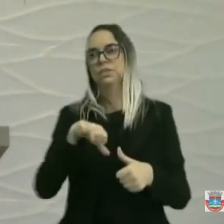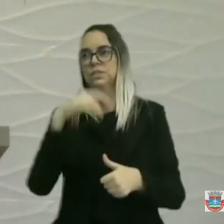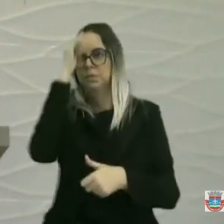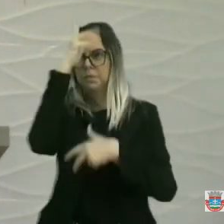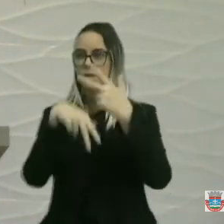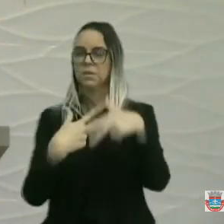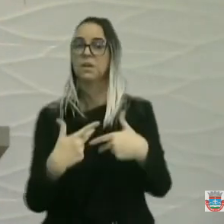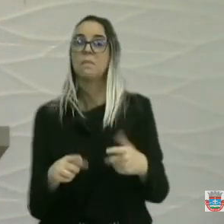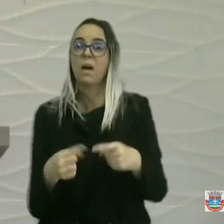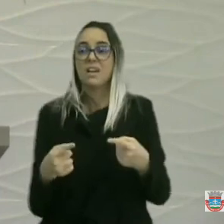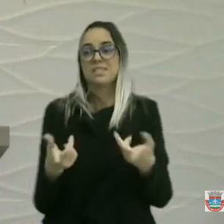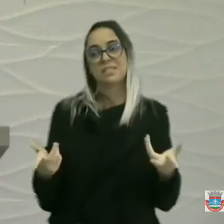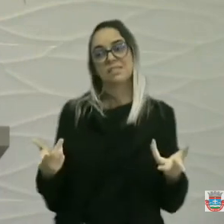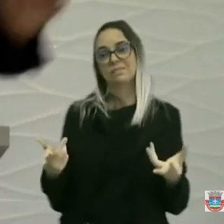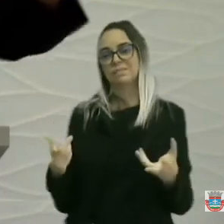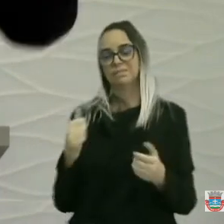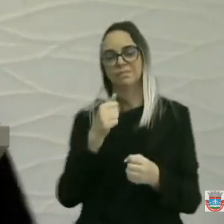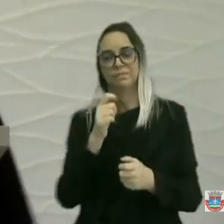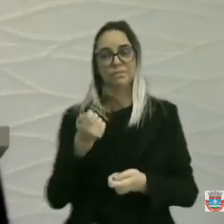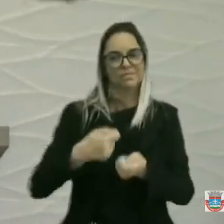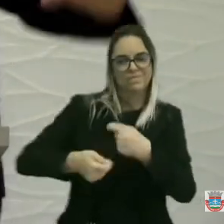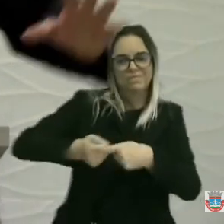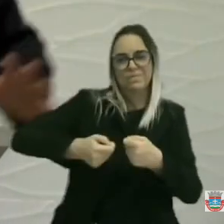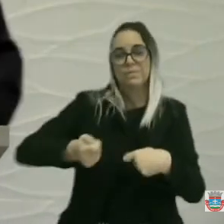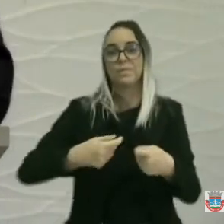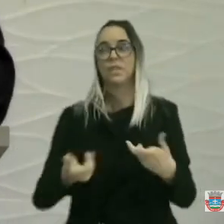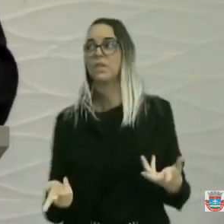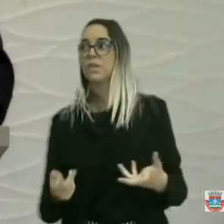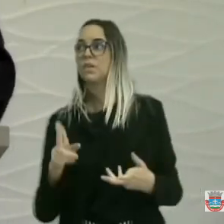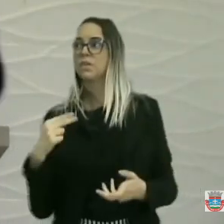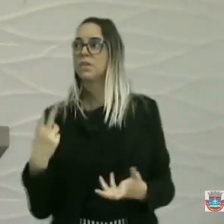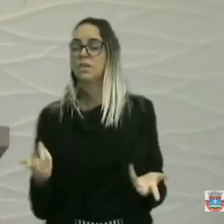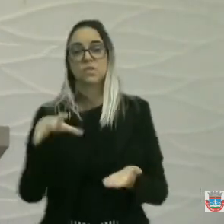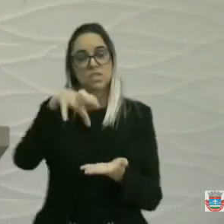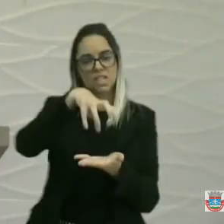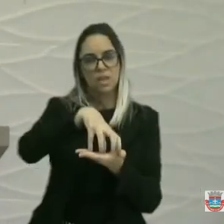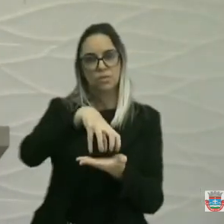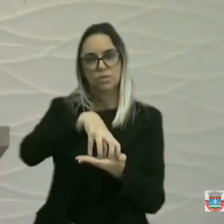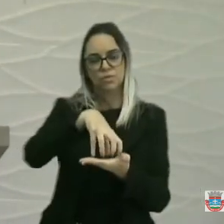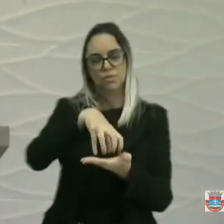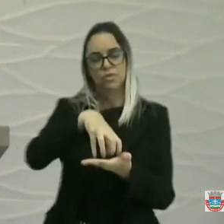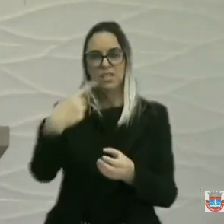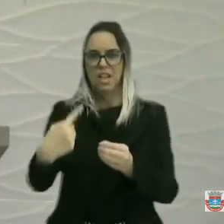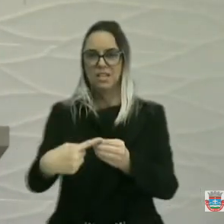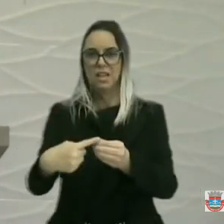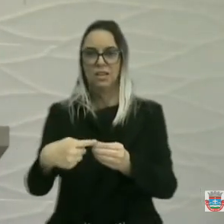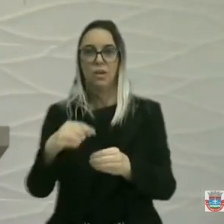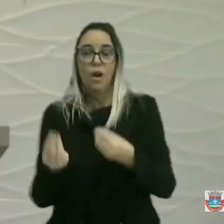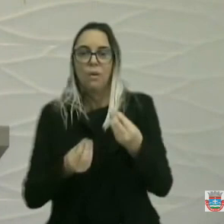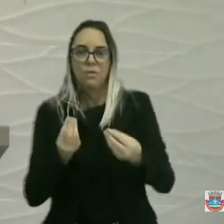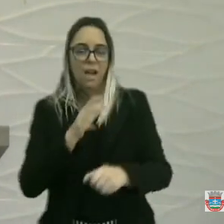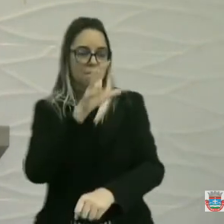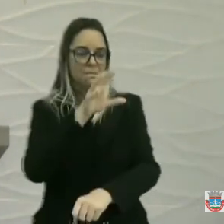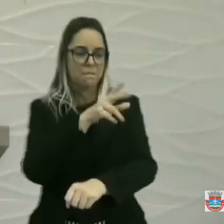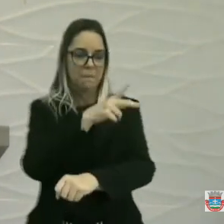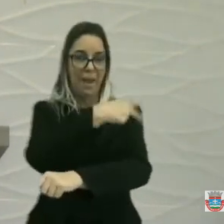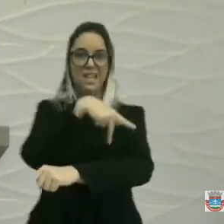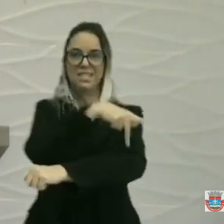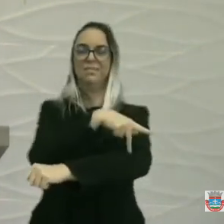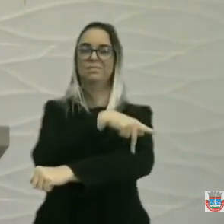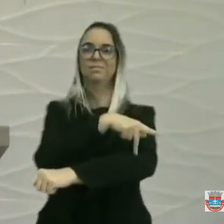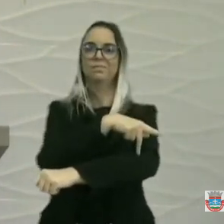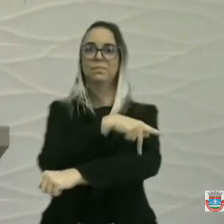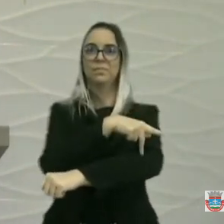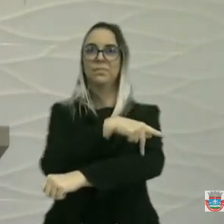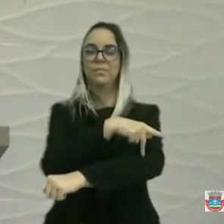Aí se sabe como está essa administração. Dão uma maquiagem aqui no centro da cidade. Falaram aqui em praça, que ficou acabada. Ficou um milhão e oito